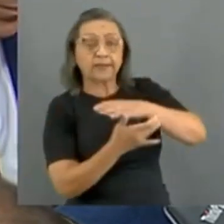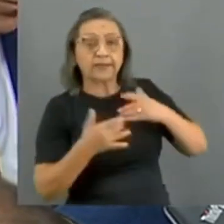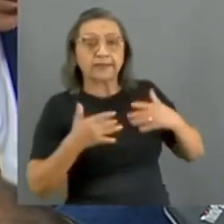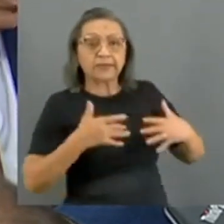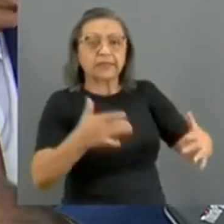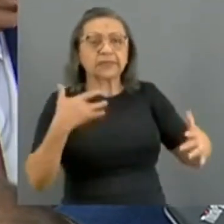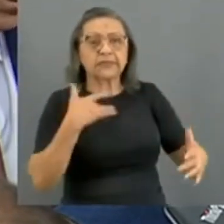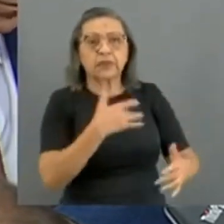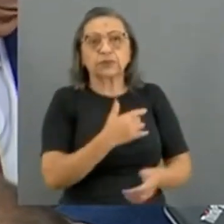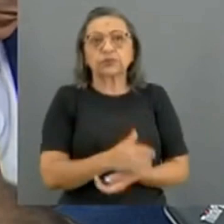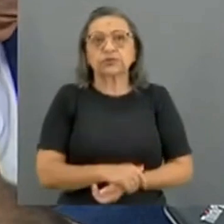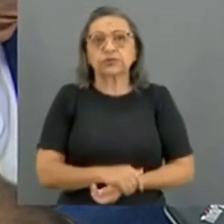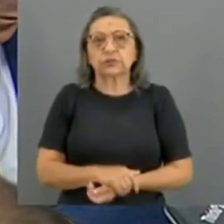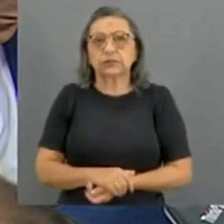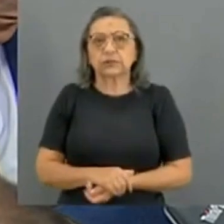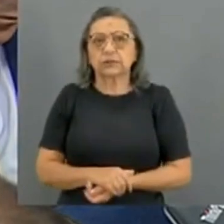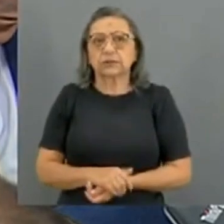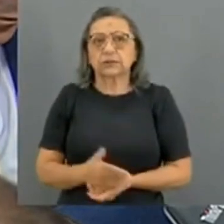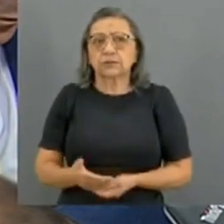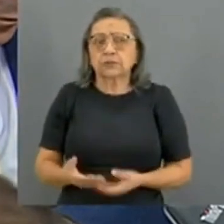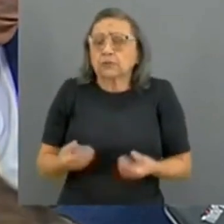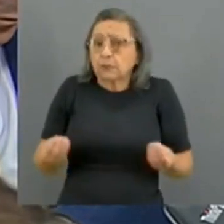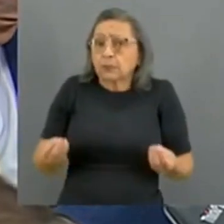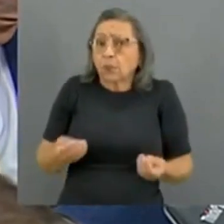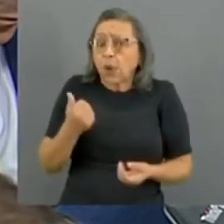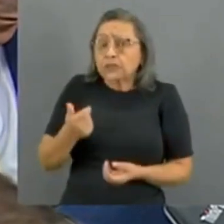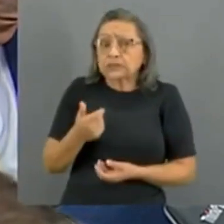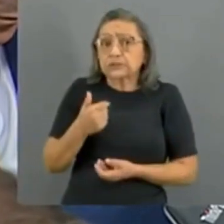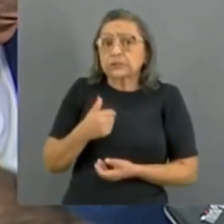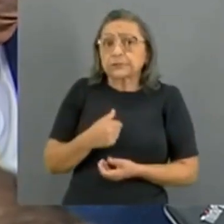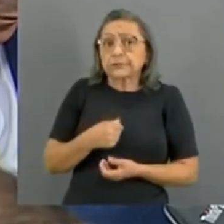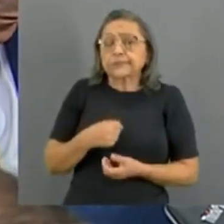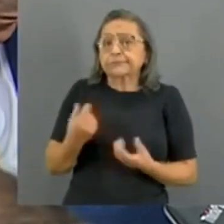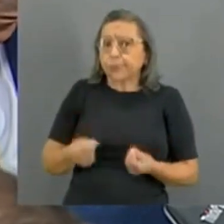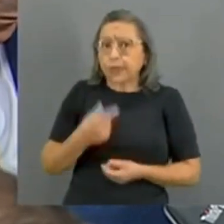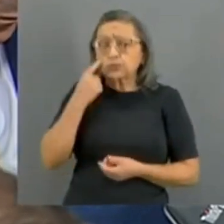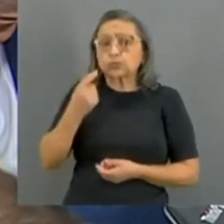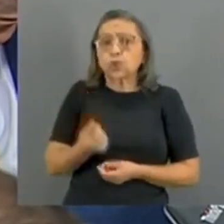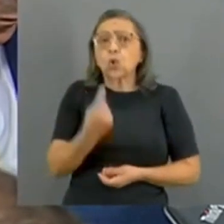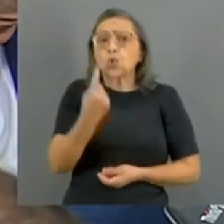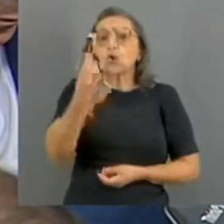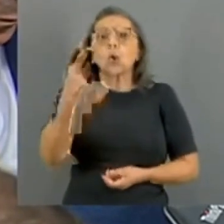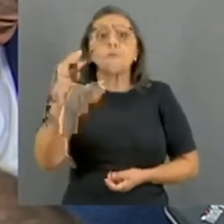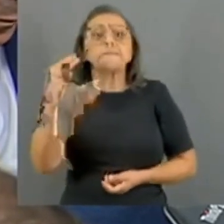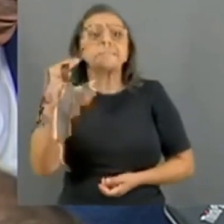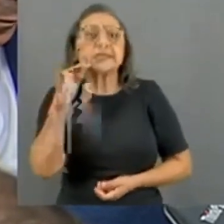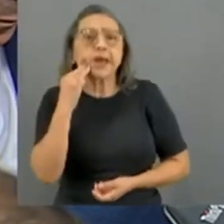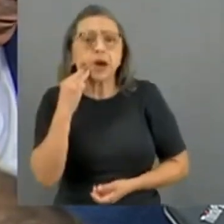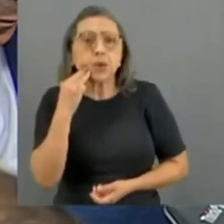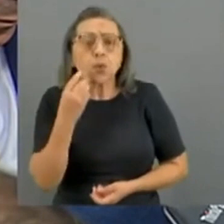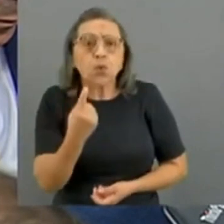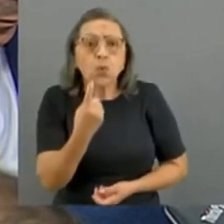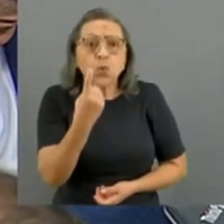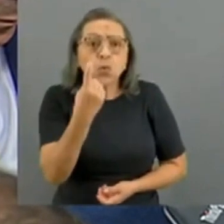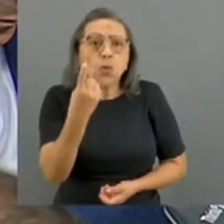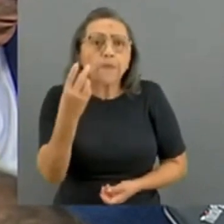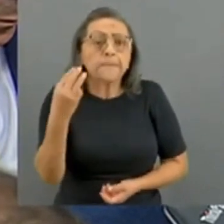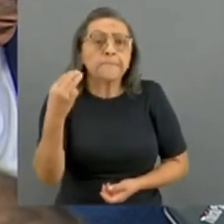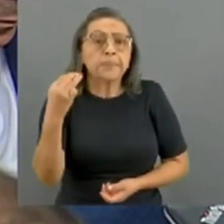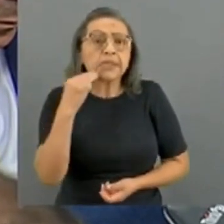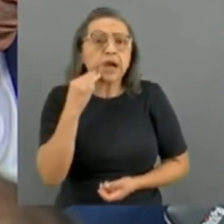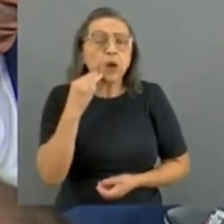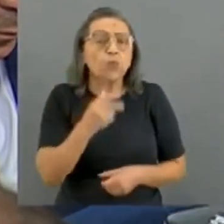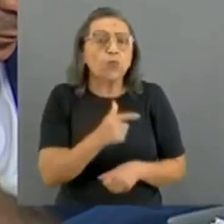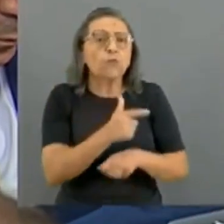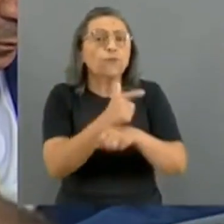aquela cena exótica, quase custou, erótica, que quase custou um milhão de reais, o contribuinte para a população